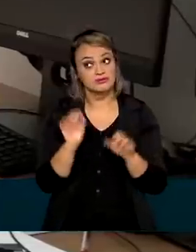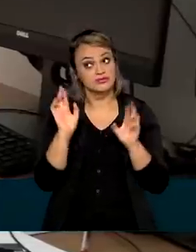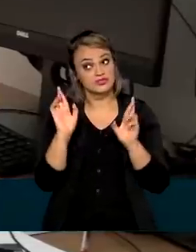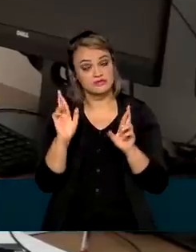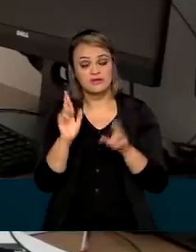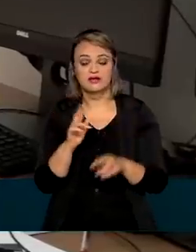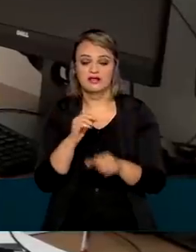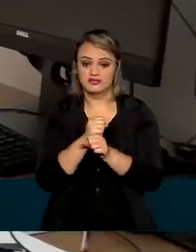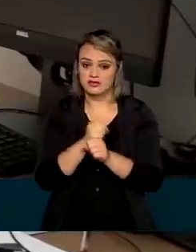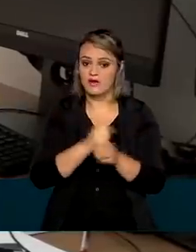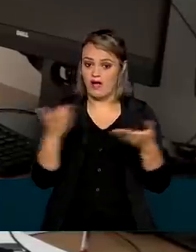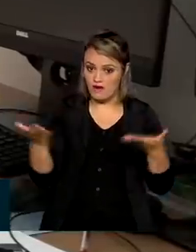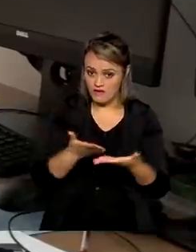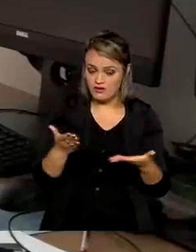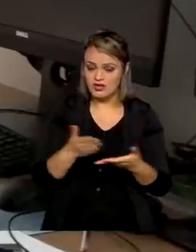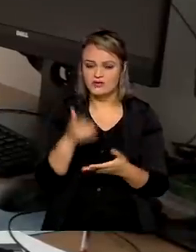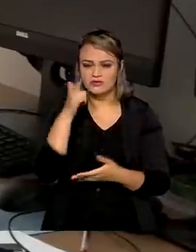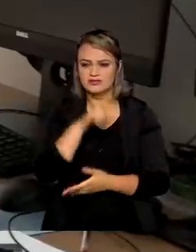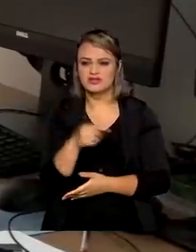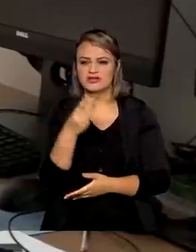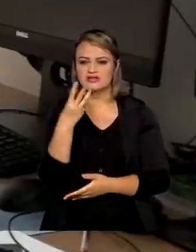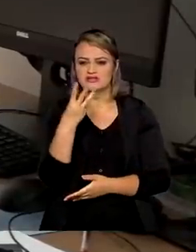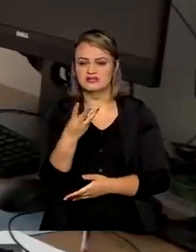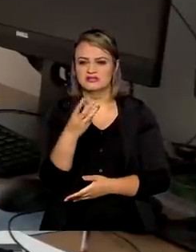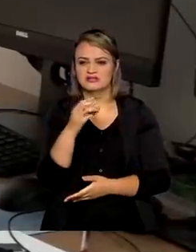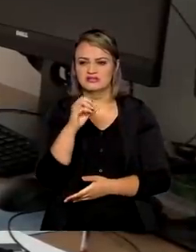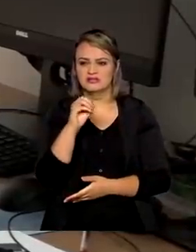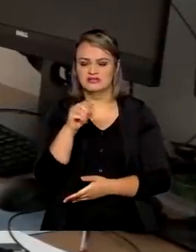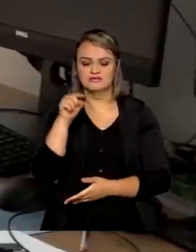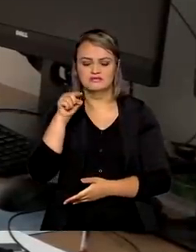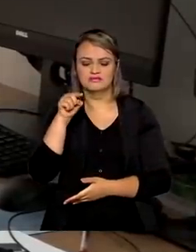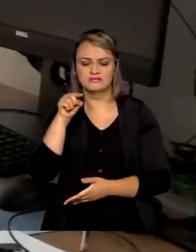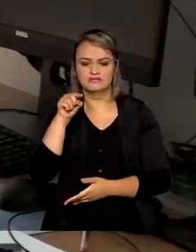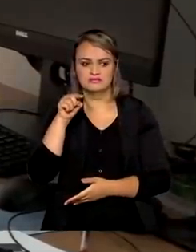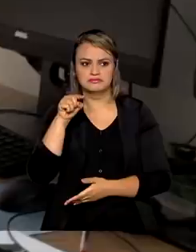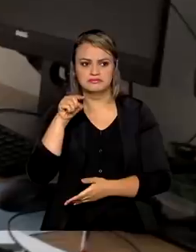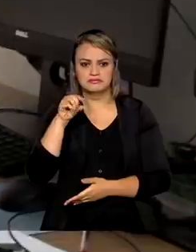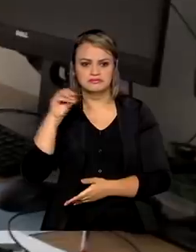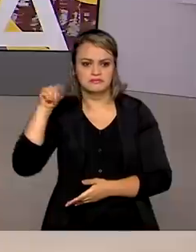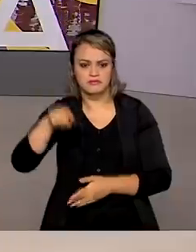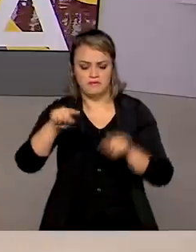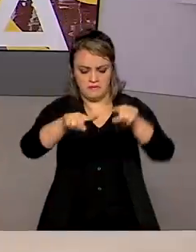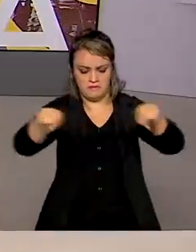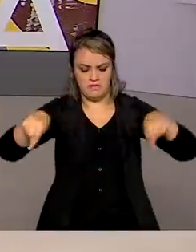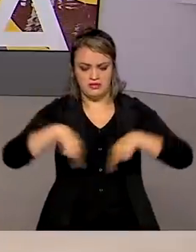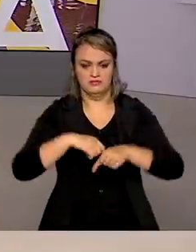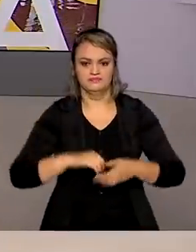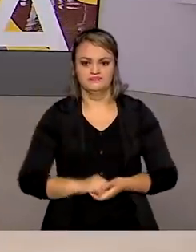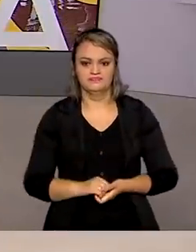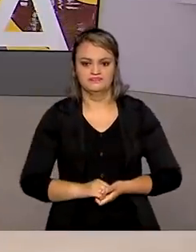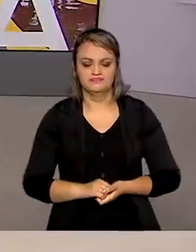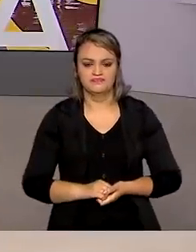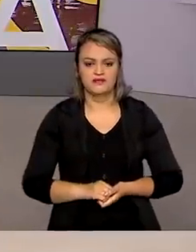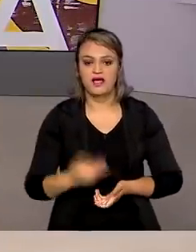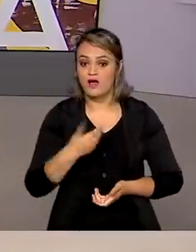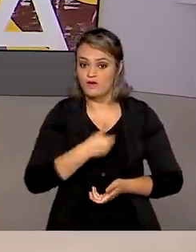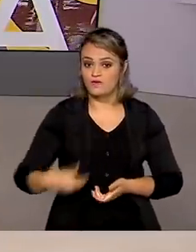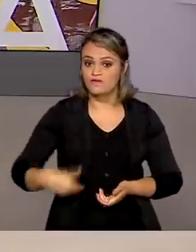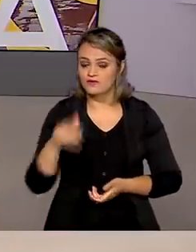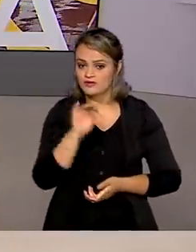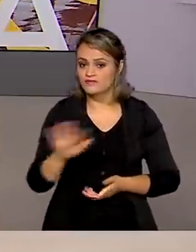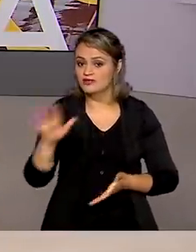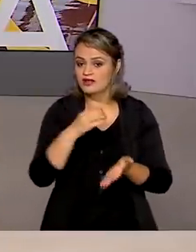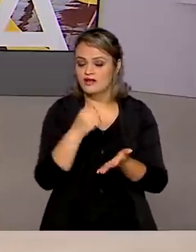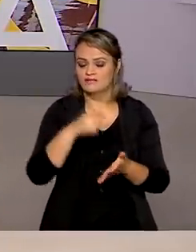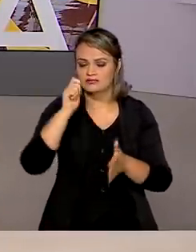2021 a produção em torno de 300 mil metros cúbicos de madeira em torno nesses contratos. E o governo federal assinou